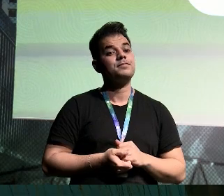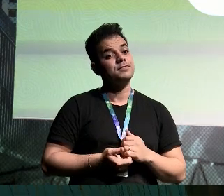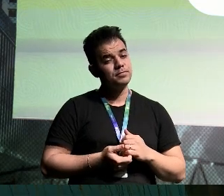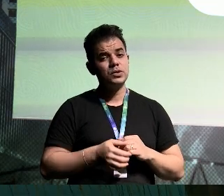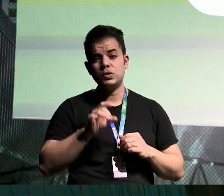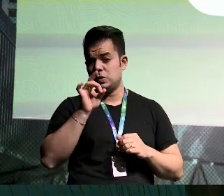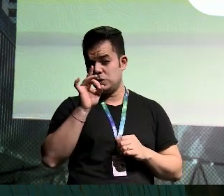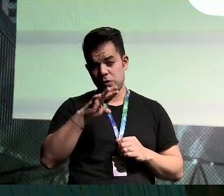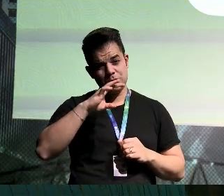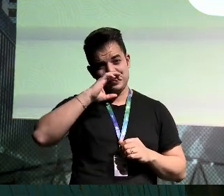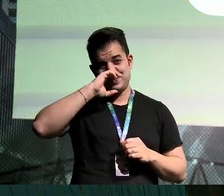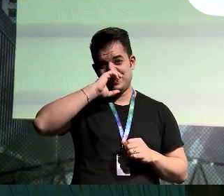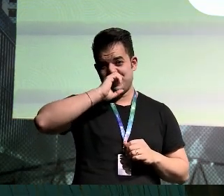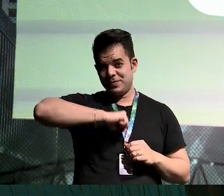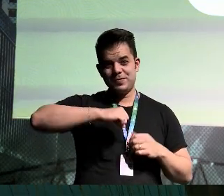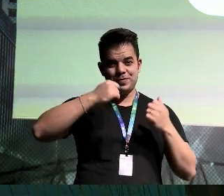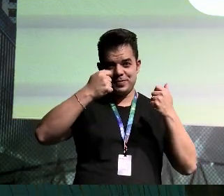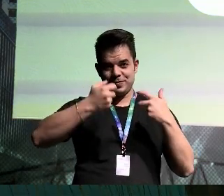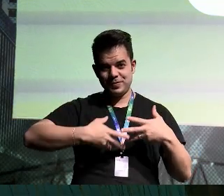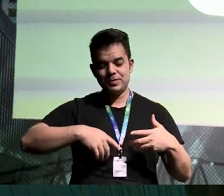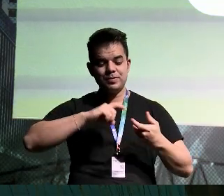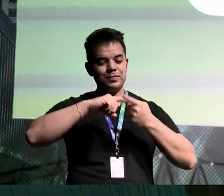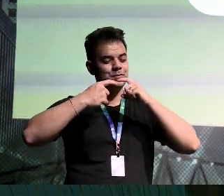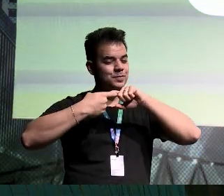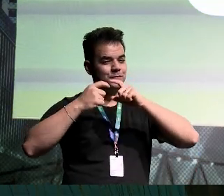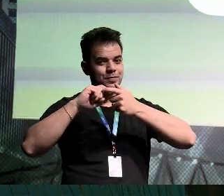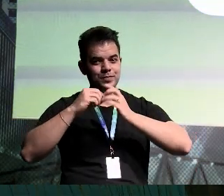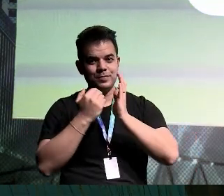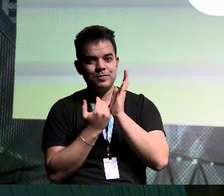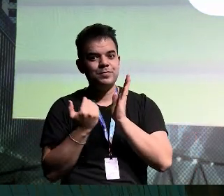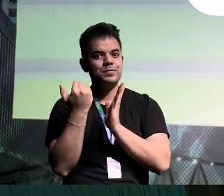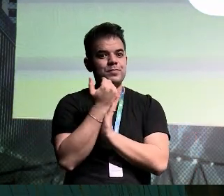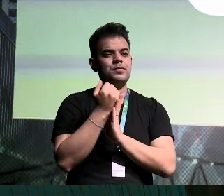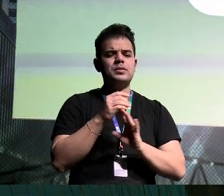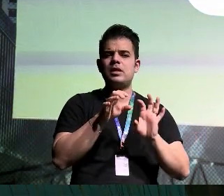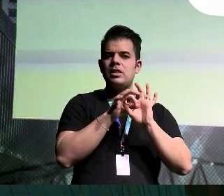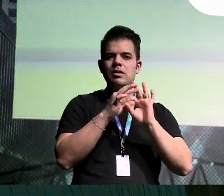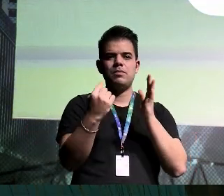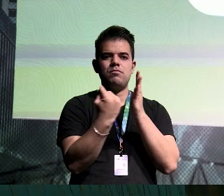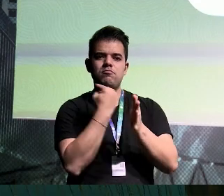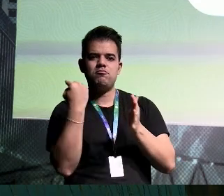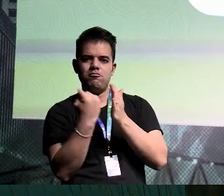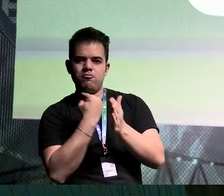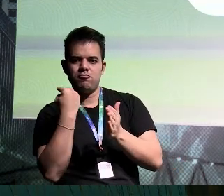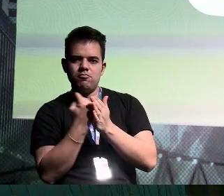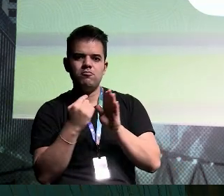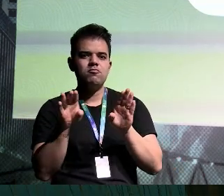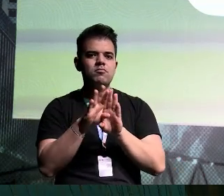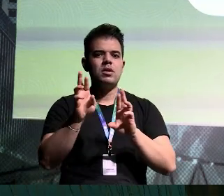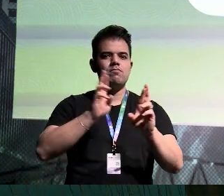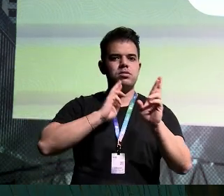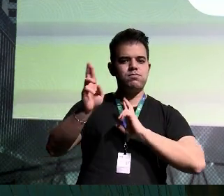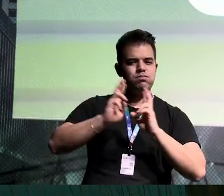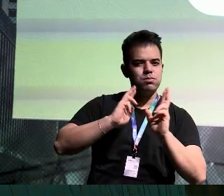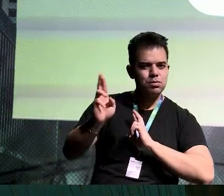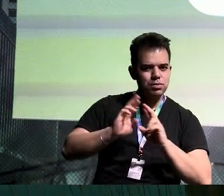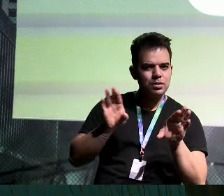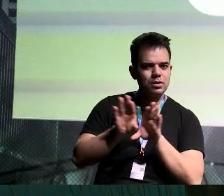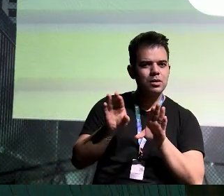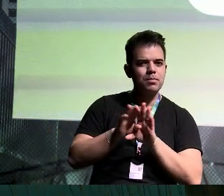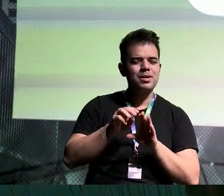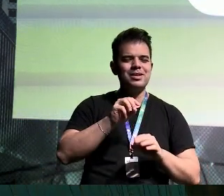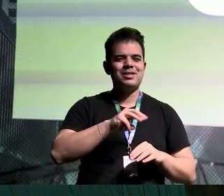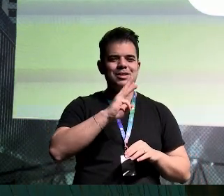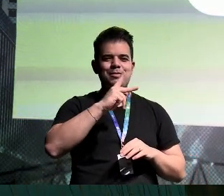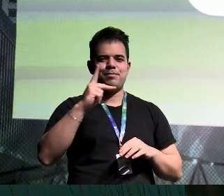Basicamente, é isso, o pessoal vai explicar o que é o HyperTomation e estou disponível para perguntas e respostas o que vocês quiserem. Eu, aqui, o Elton, estou